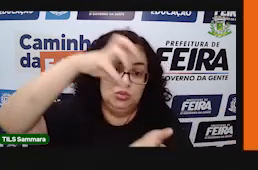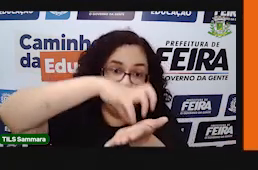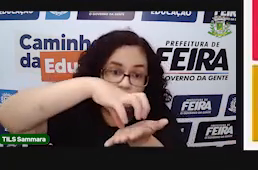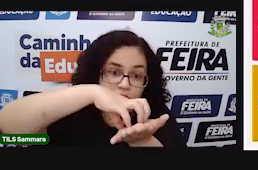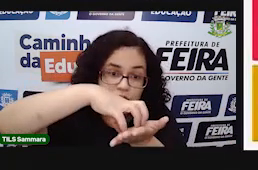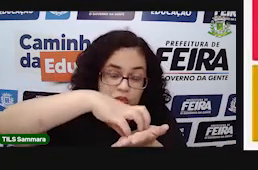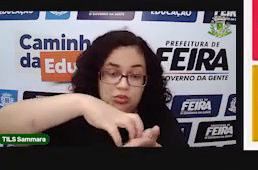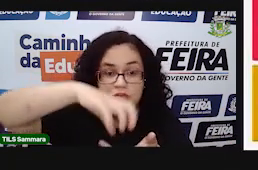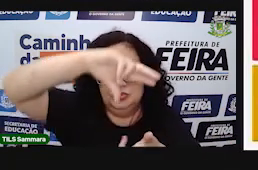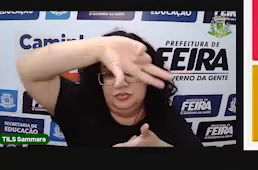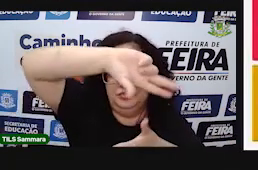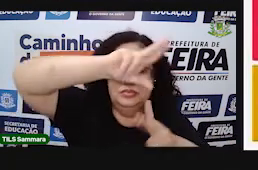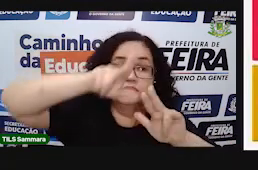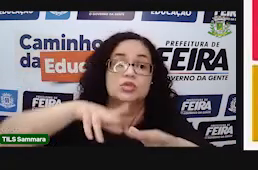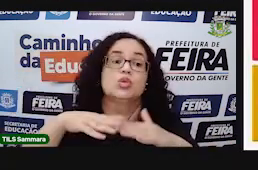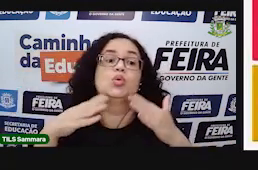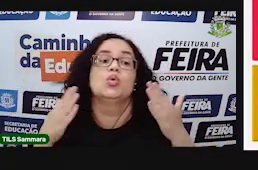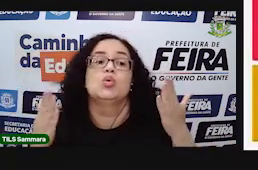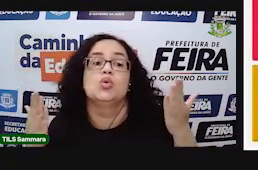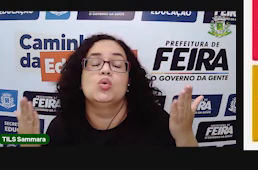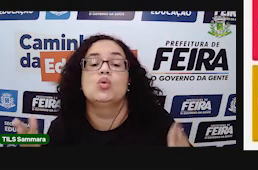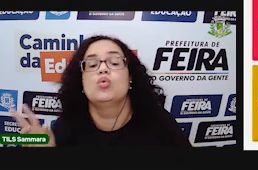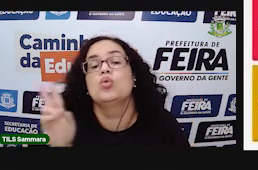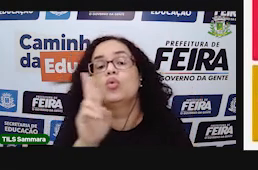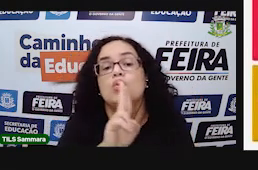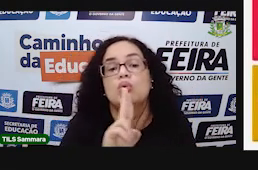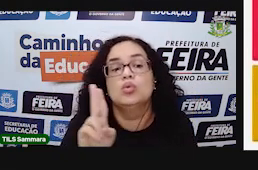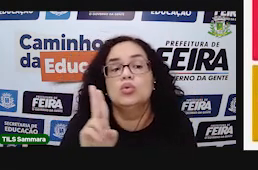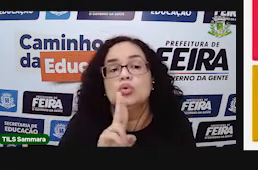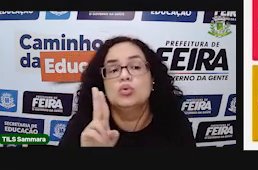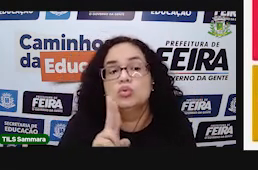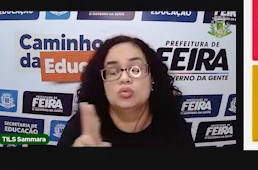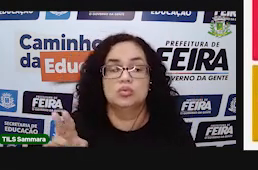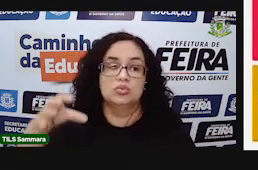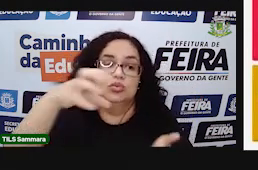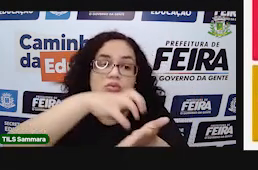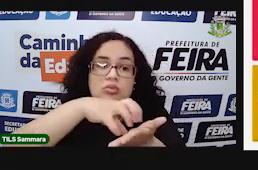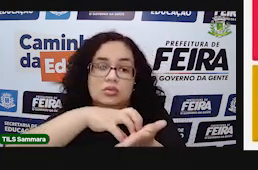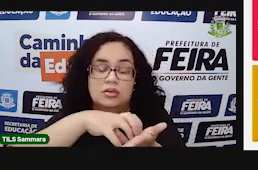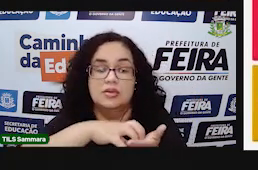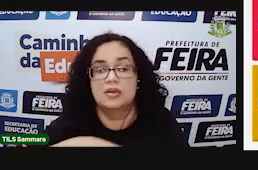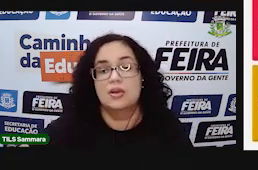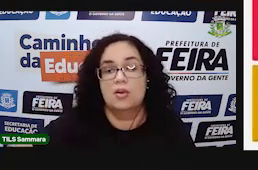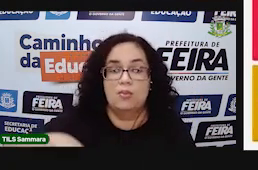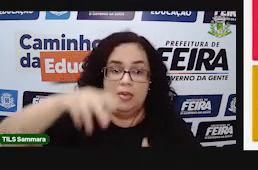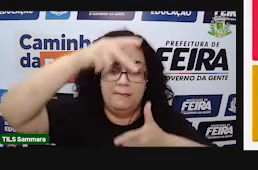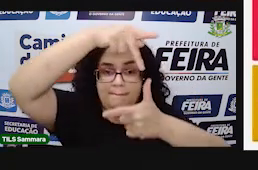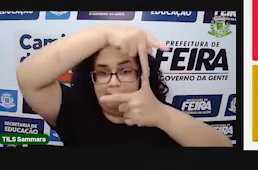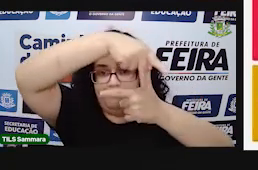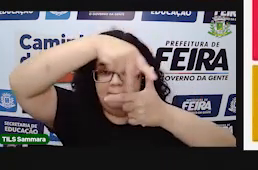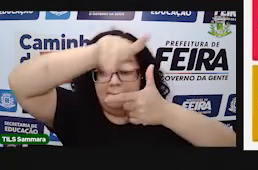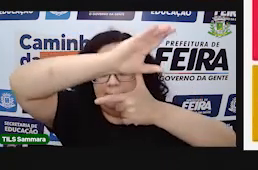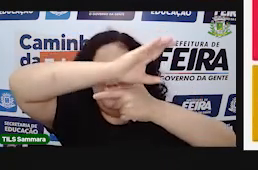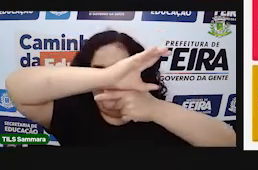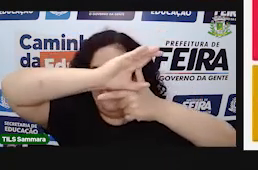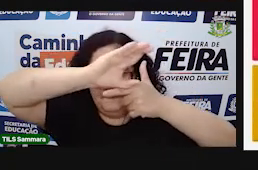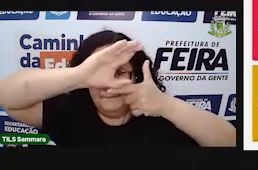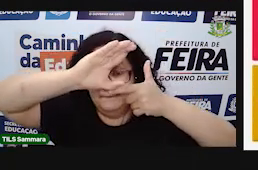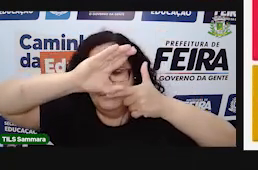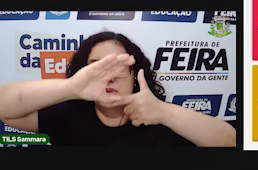O nome do sólido da imagem. Qual seria o nome desse sólido? É um